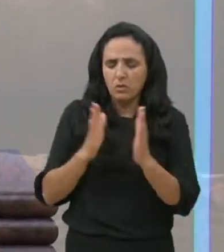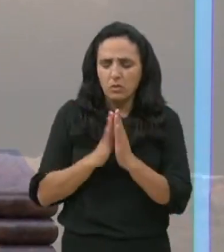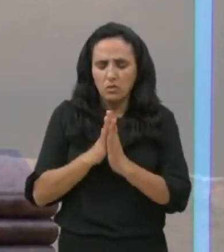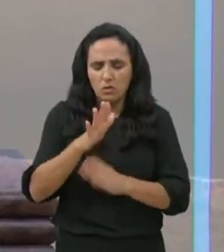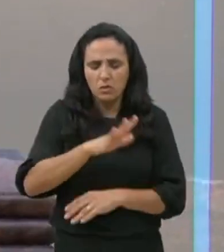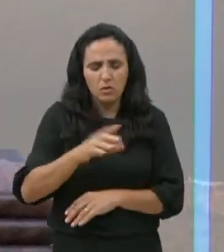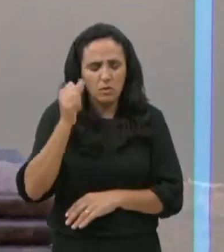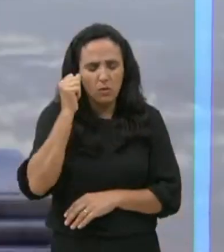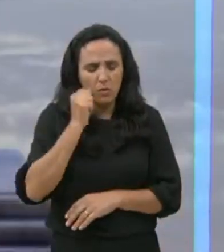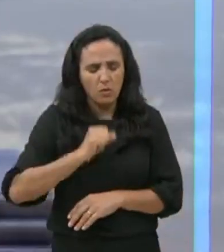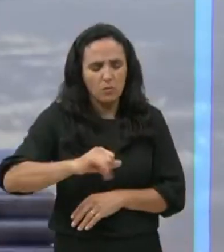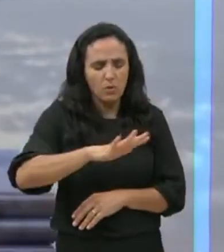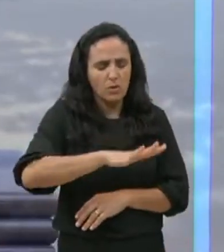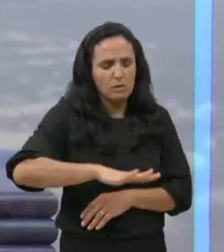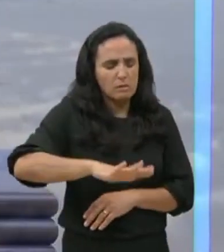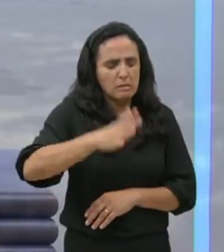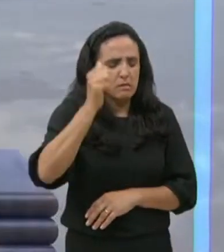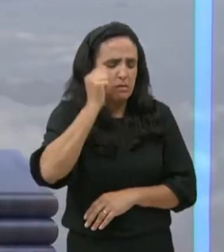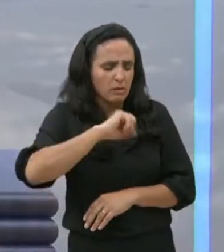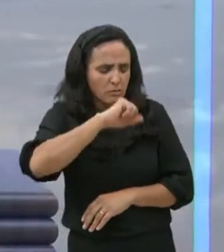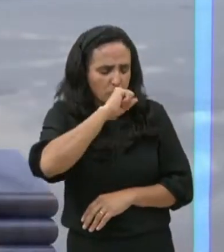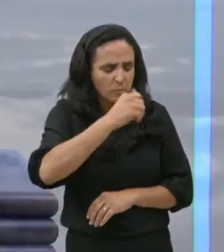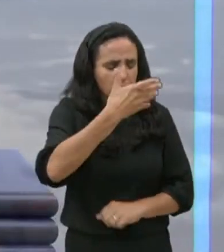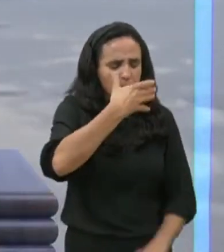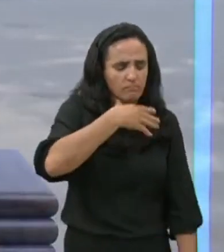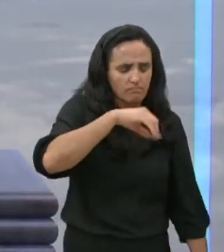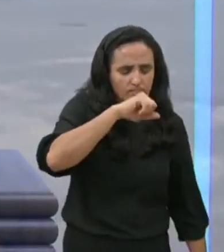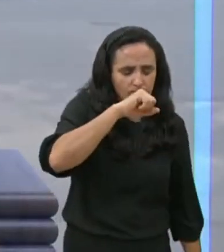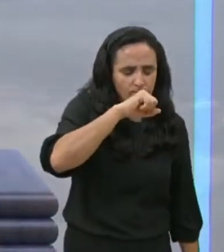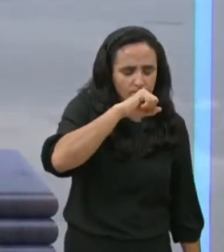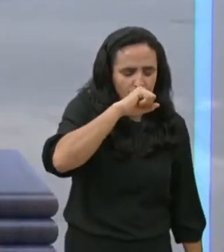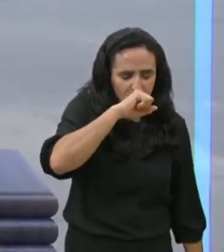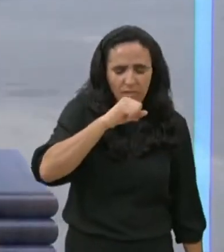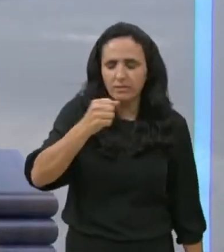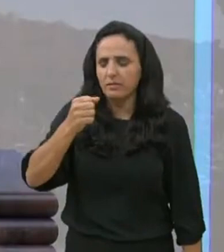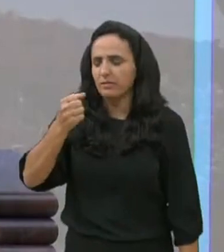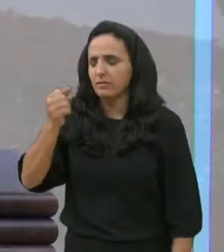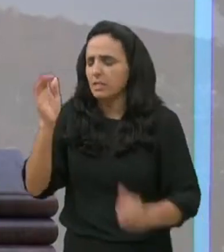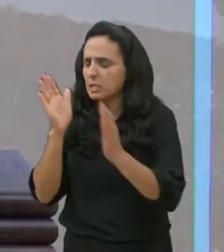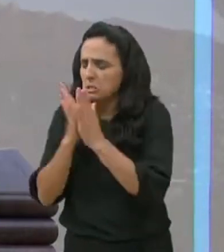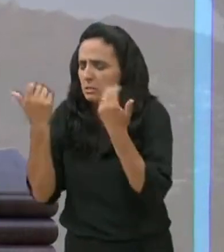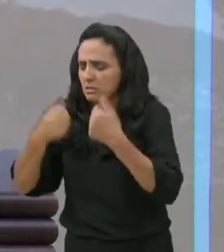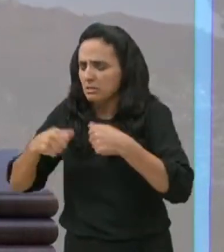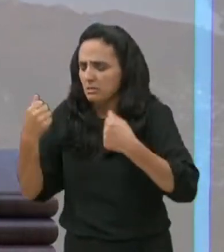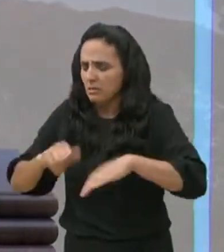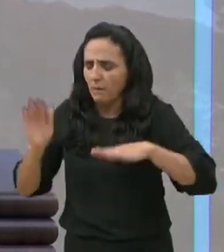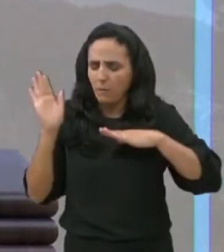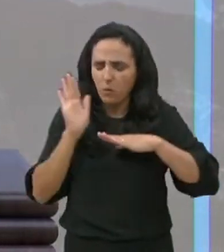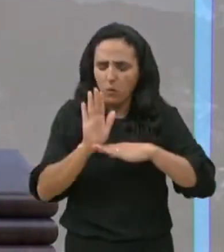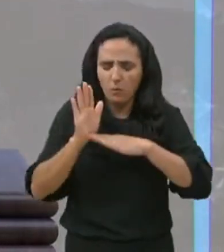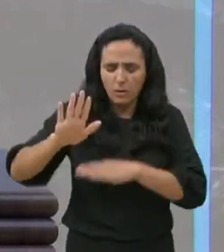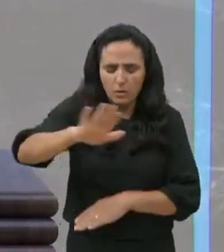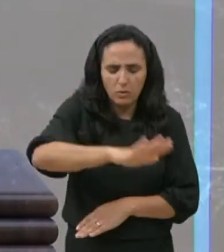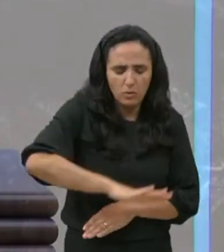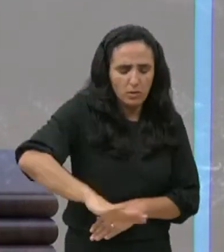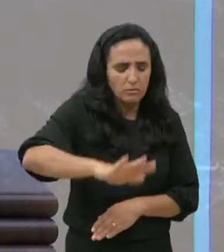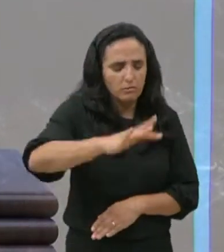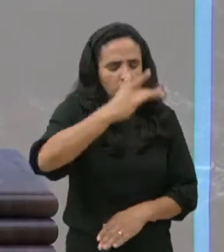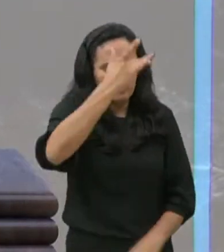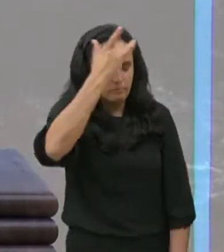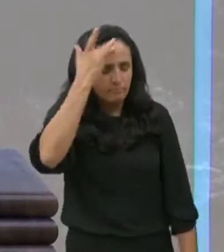mãe, Senhor, servas Tua, que neste momento choram, pelos Seus filhos, envolvidos, Senhor, em